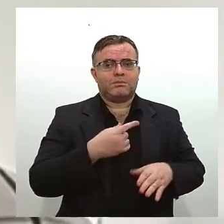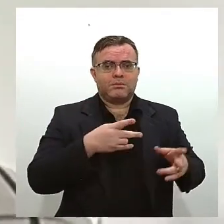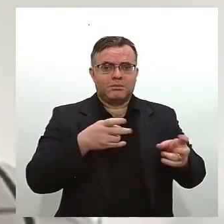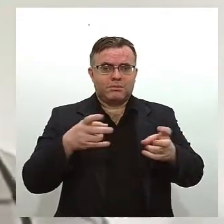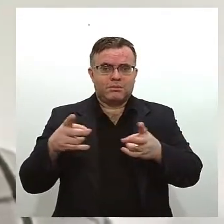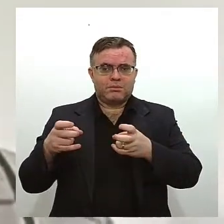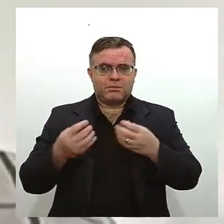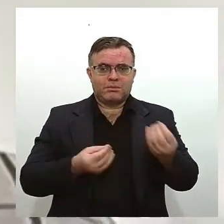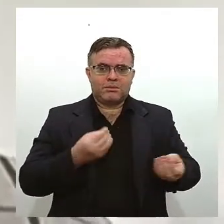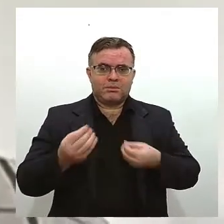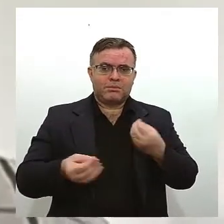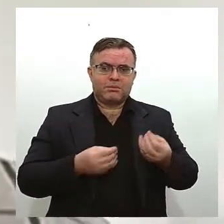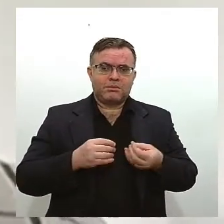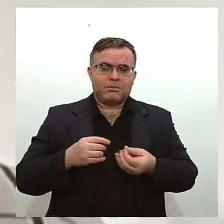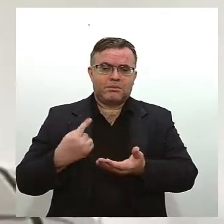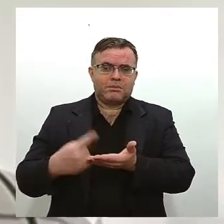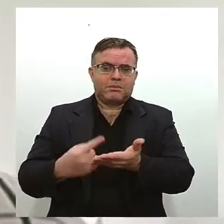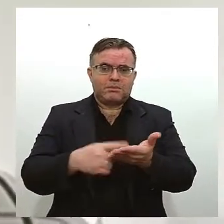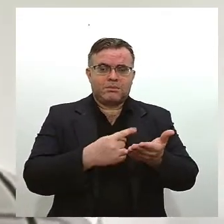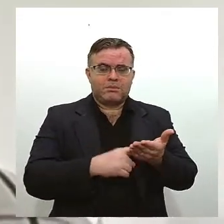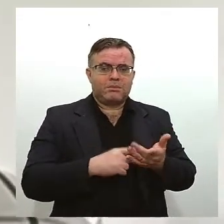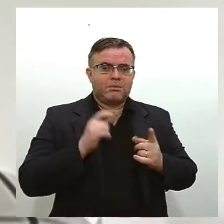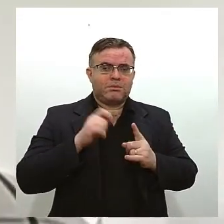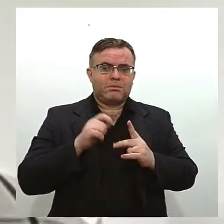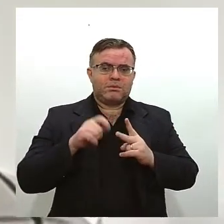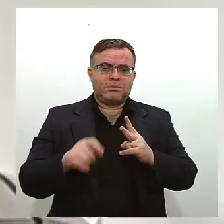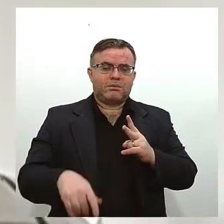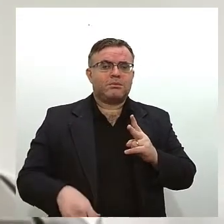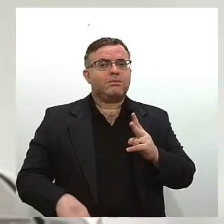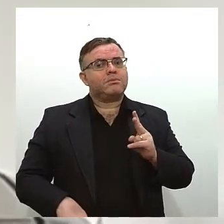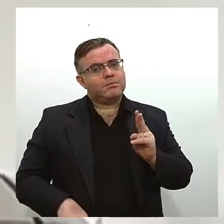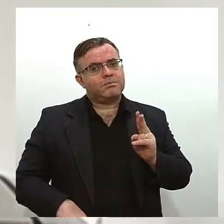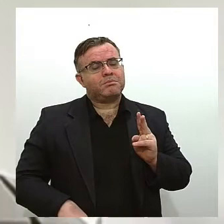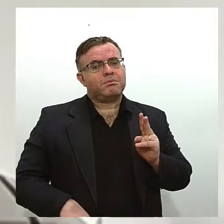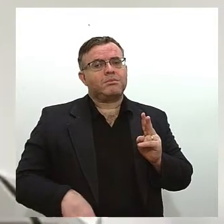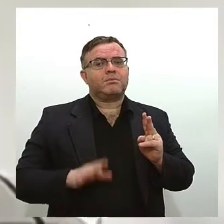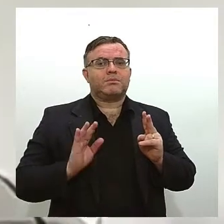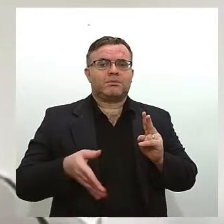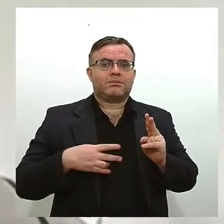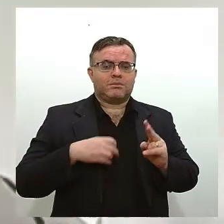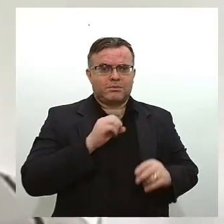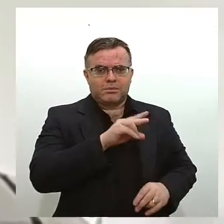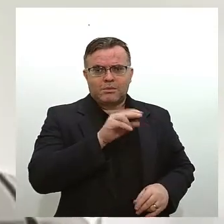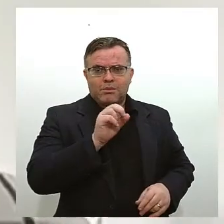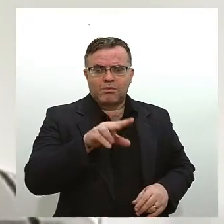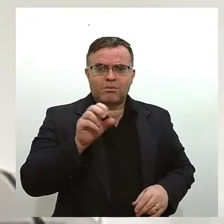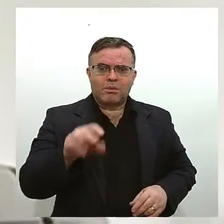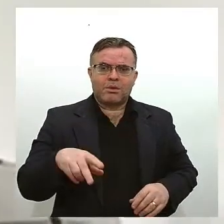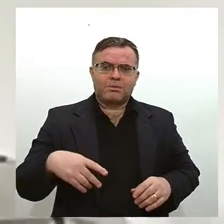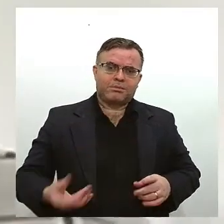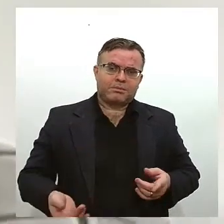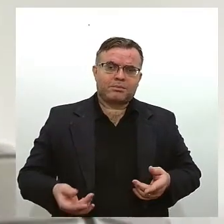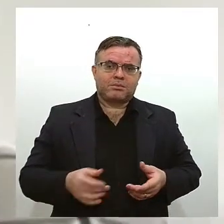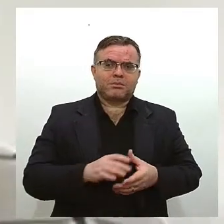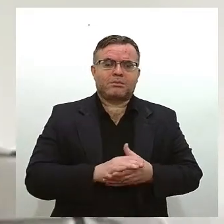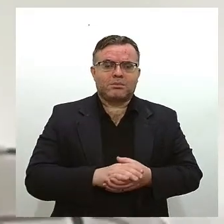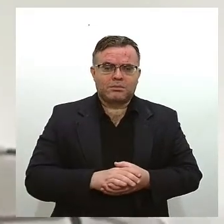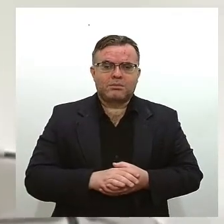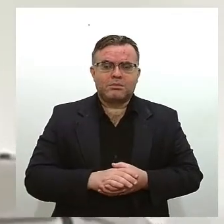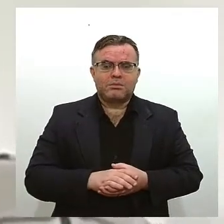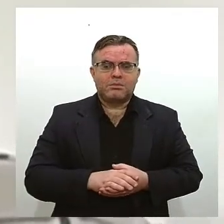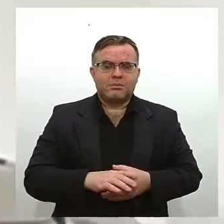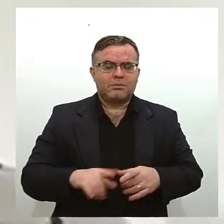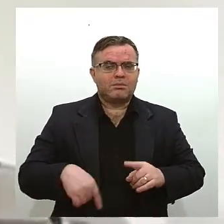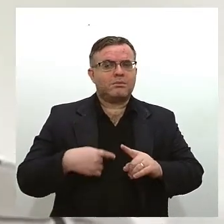fala o acumulado ao longo de 12 meses então quando a gente vê esse acumulado de 12 meses além desse saldo